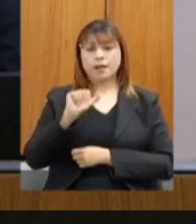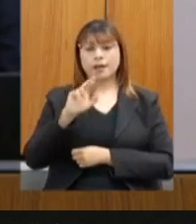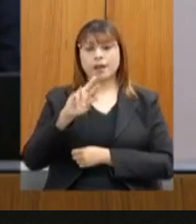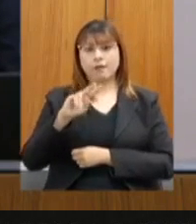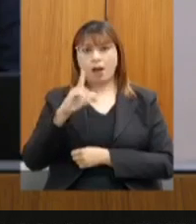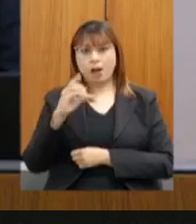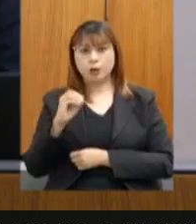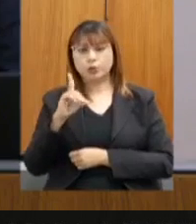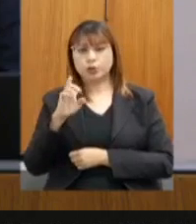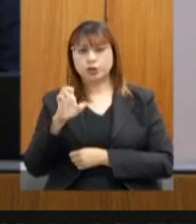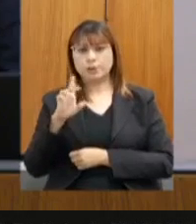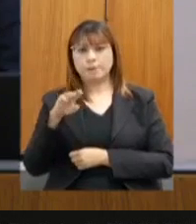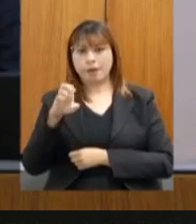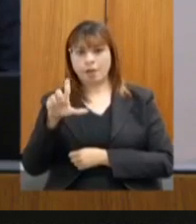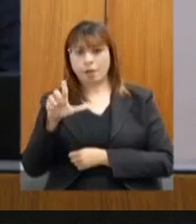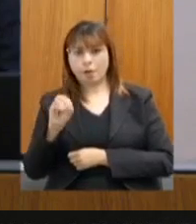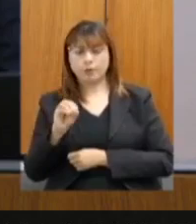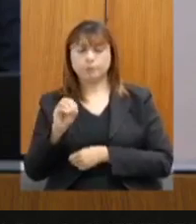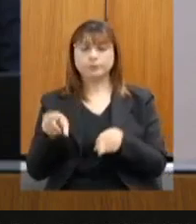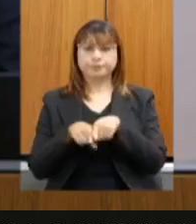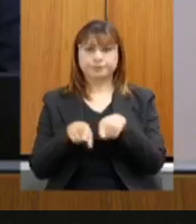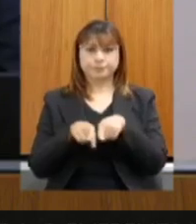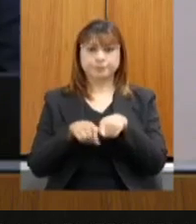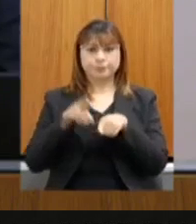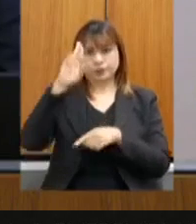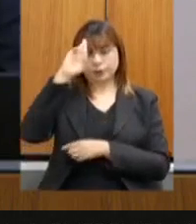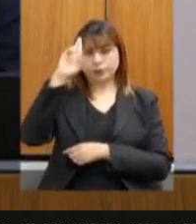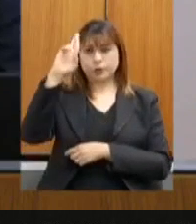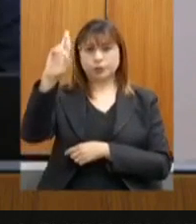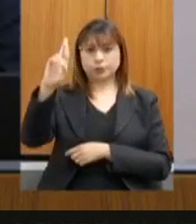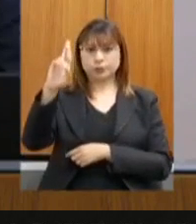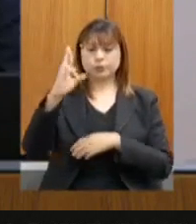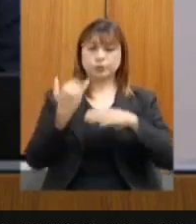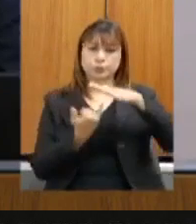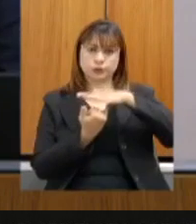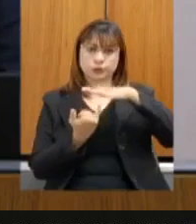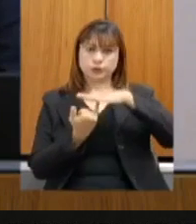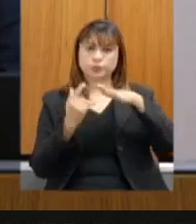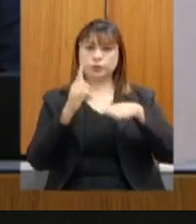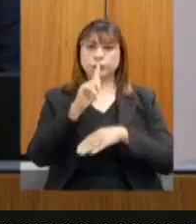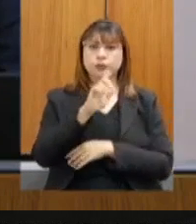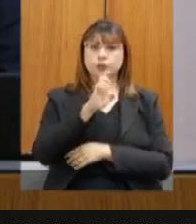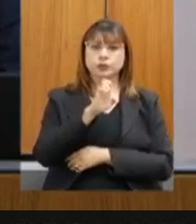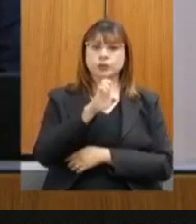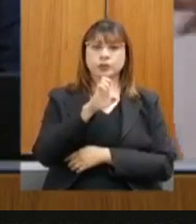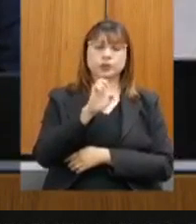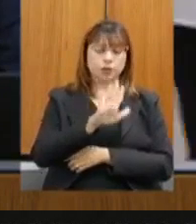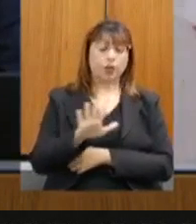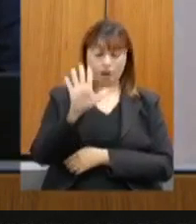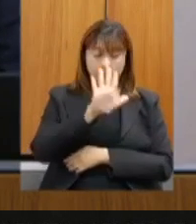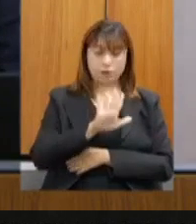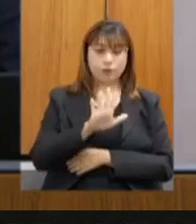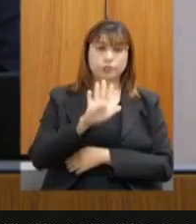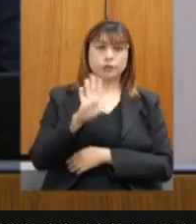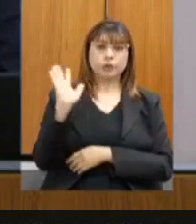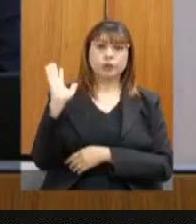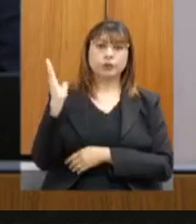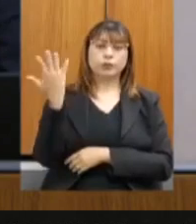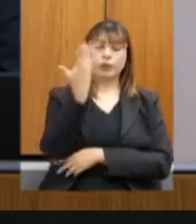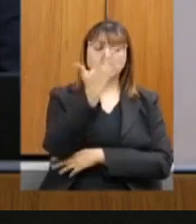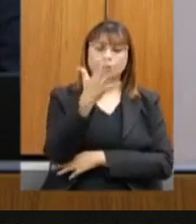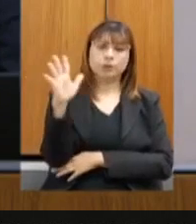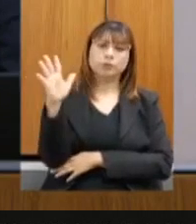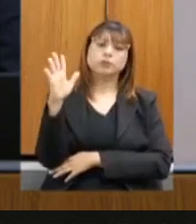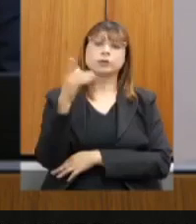também registra a presença do diretor do Instituto Geral de Floresta, diretor-geral, o senhor